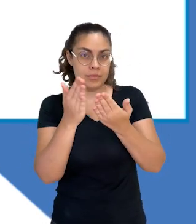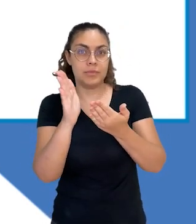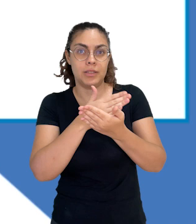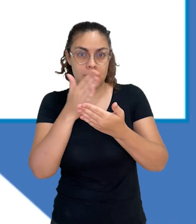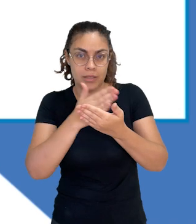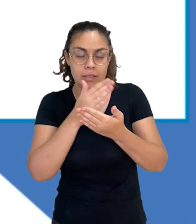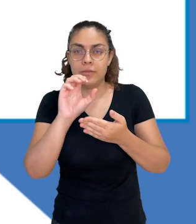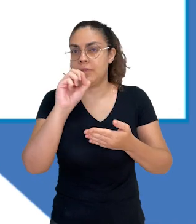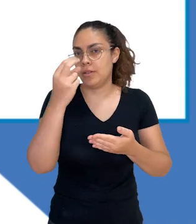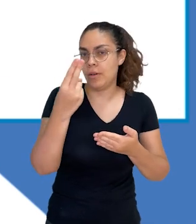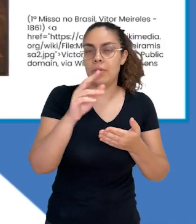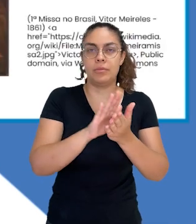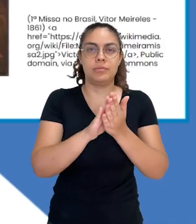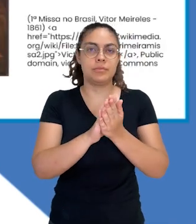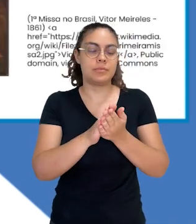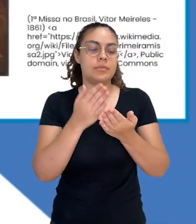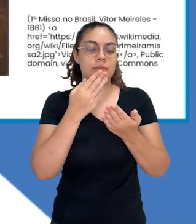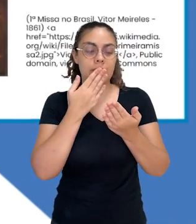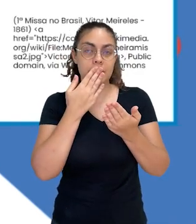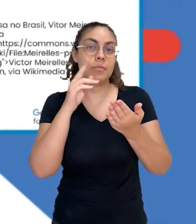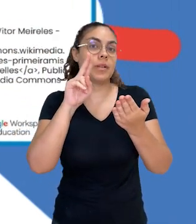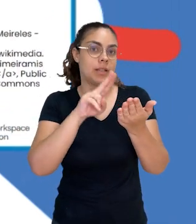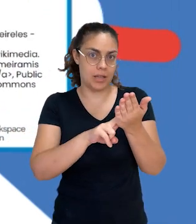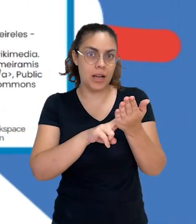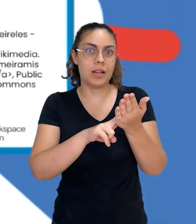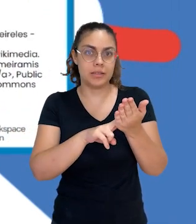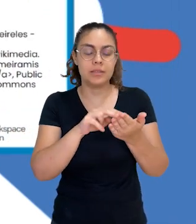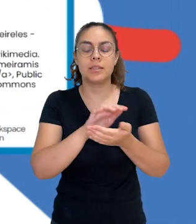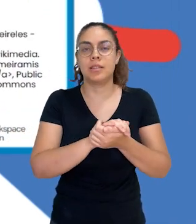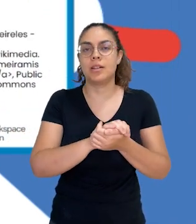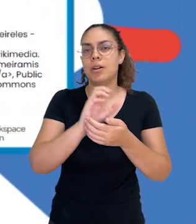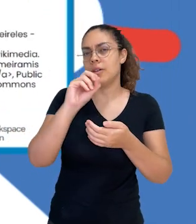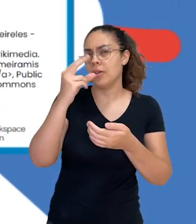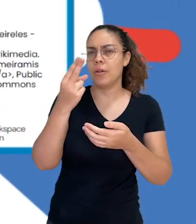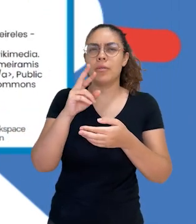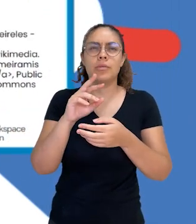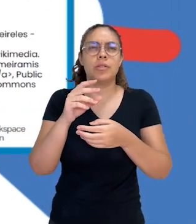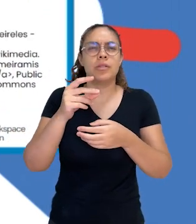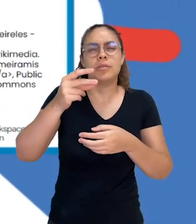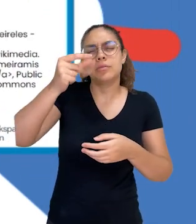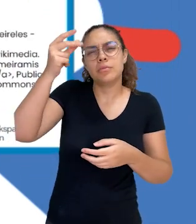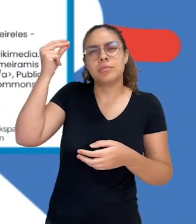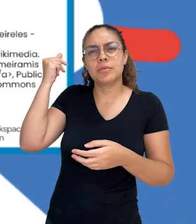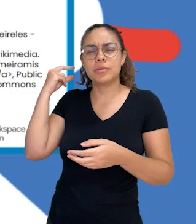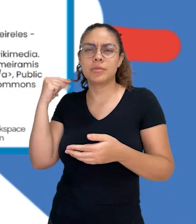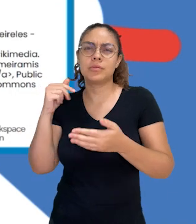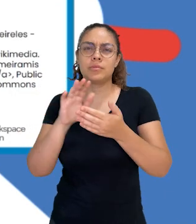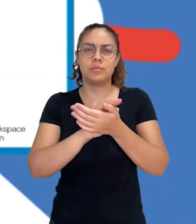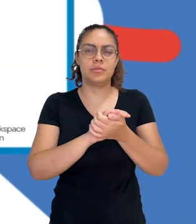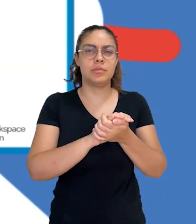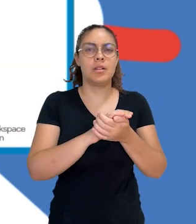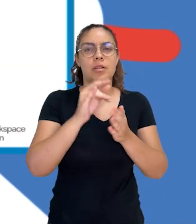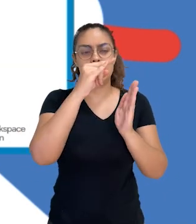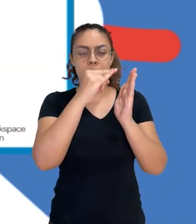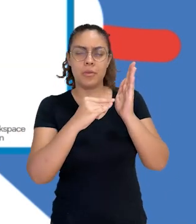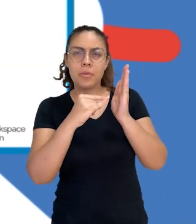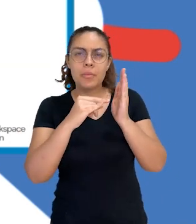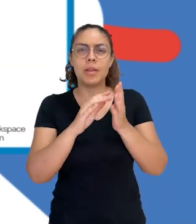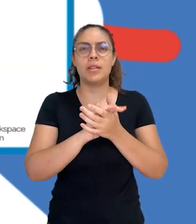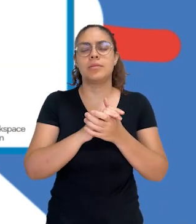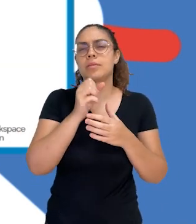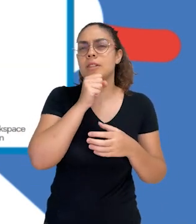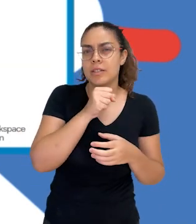a exemplo da carta de caminha, ou outros documentos lá do período do romantismo, qual é primeira missa no Brasil, ou ainda